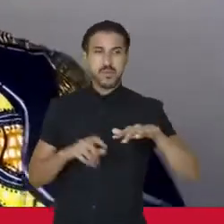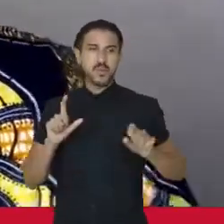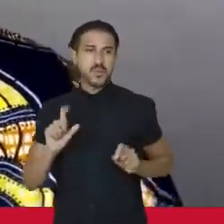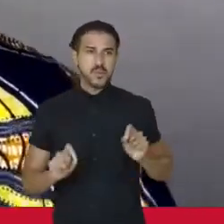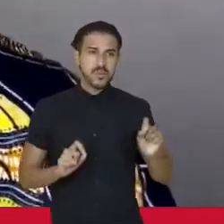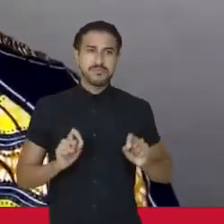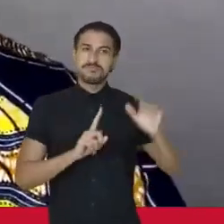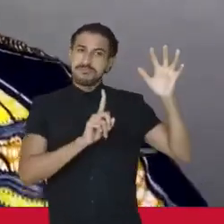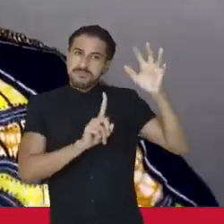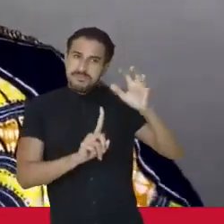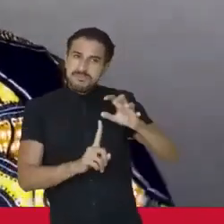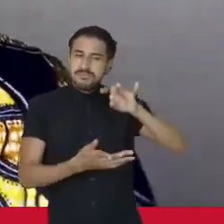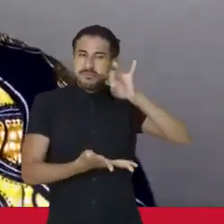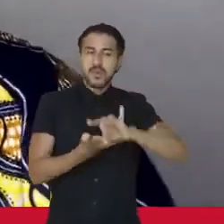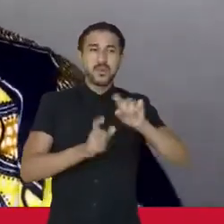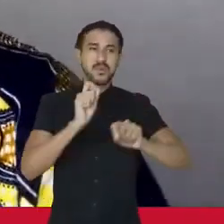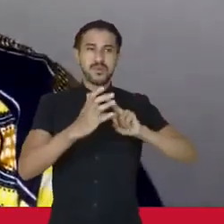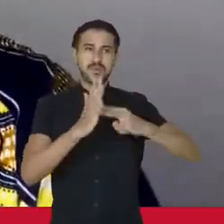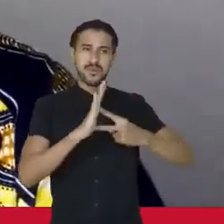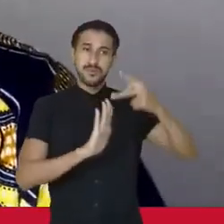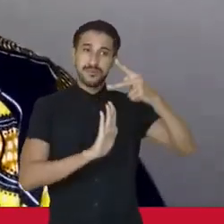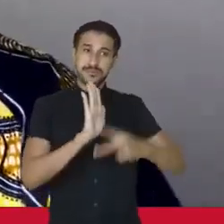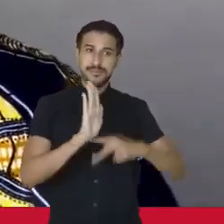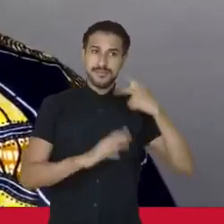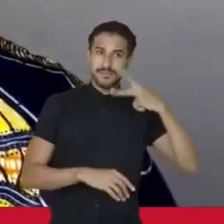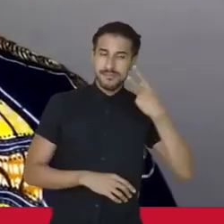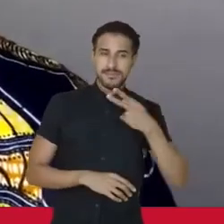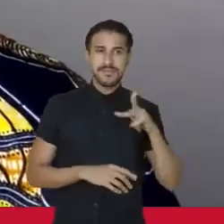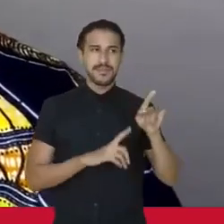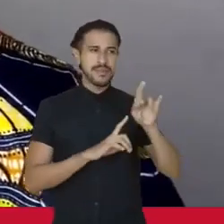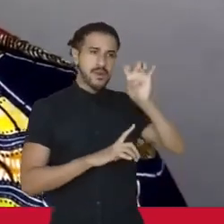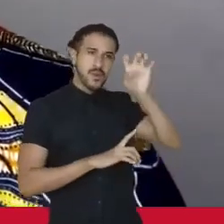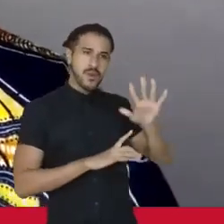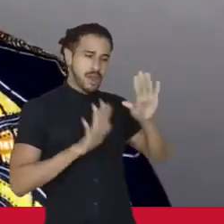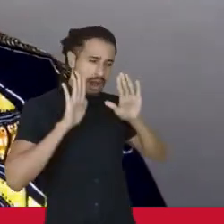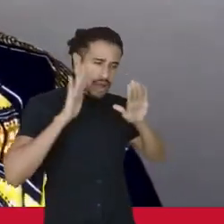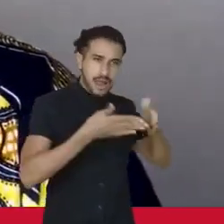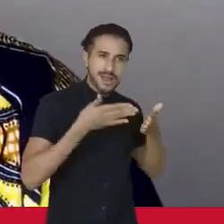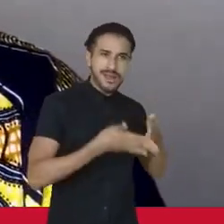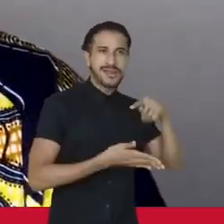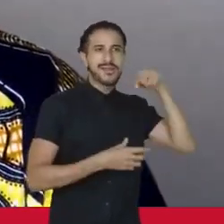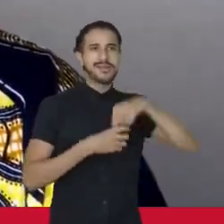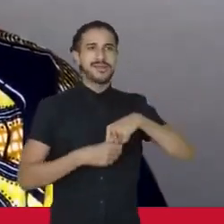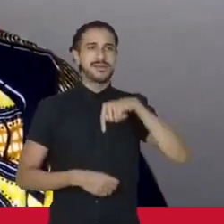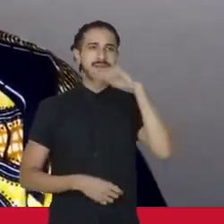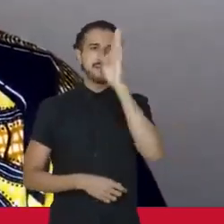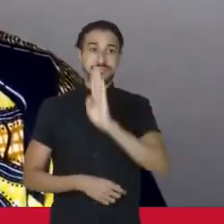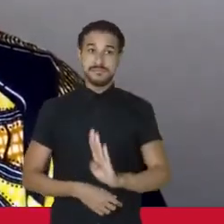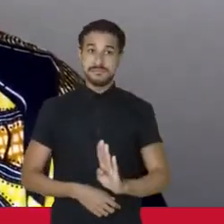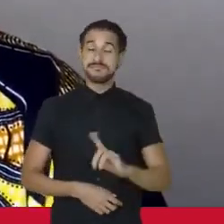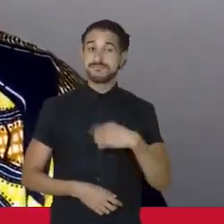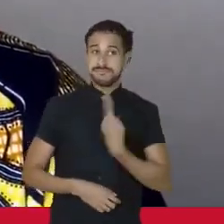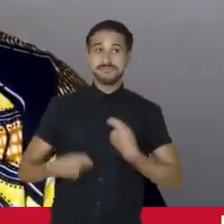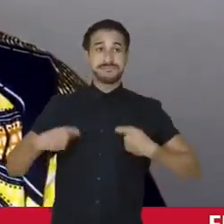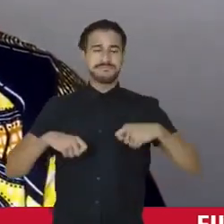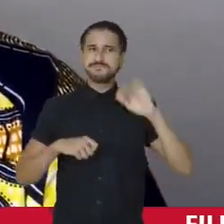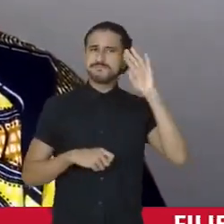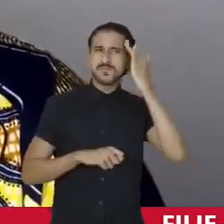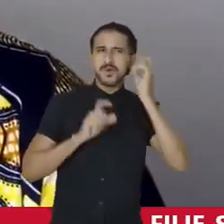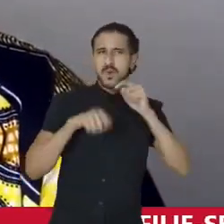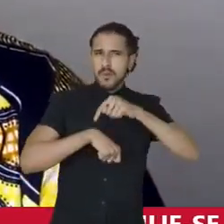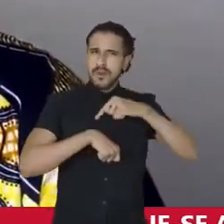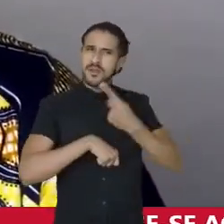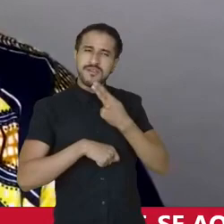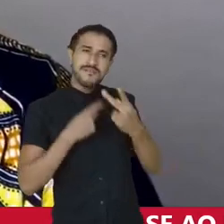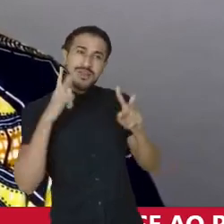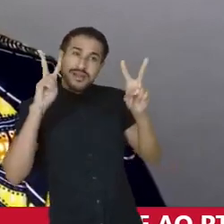reflete o que é o projeto político eurocêntrico dentro do nosso país. A gente precisa entender que quando a